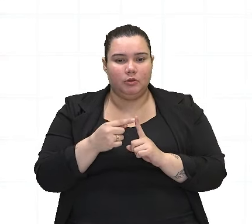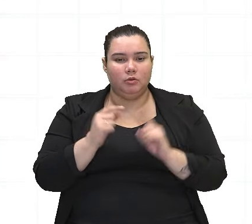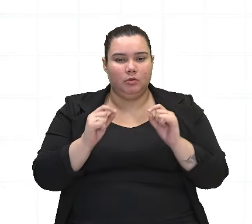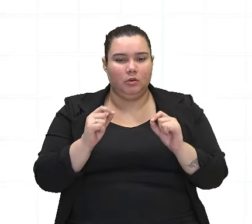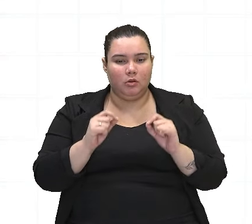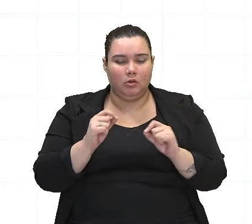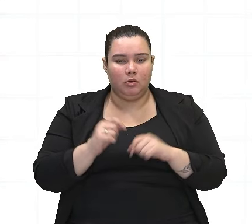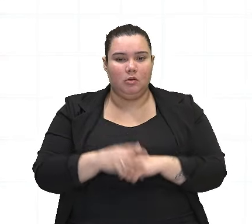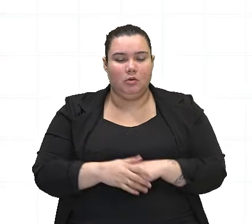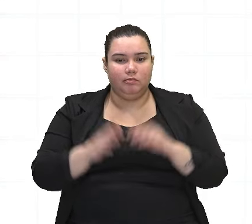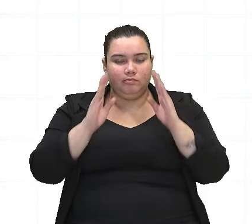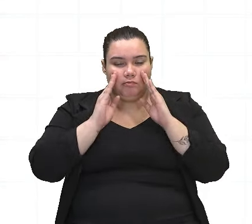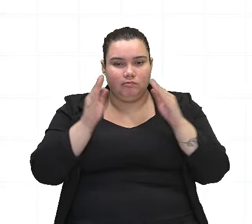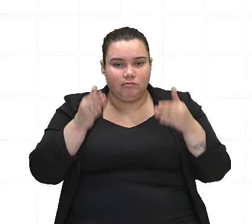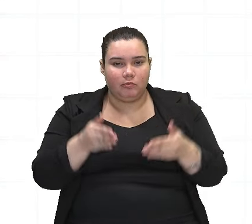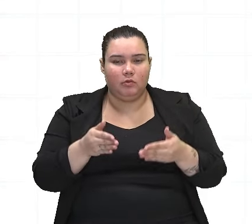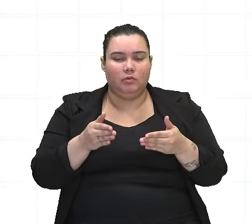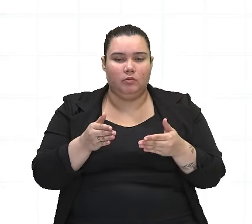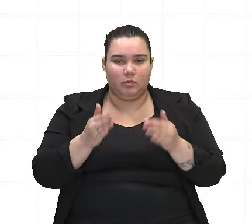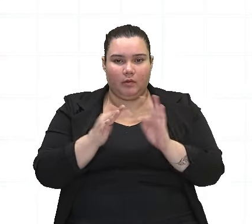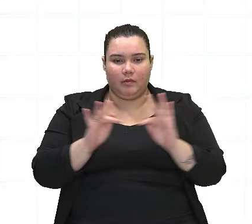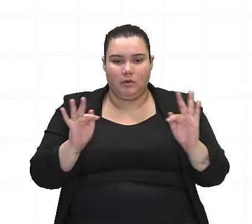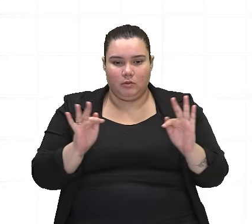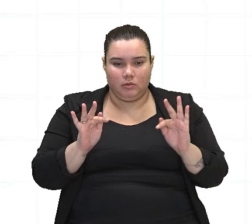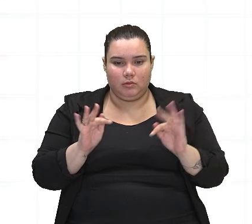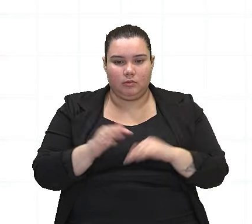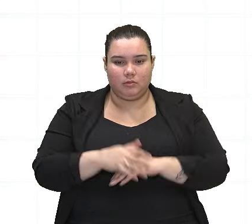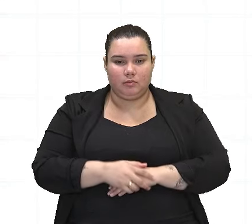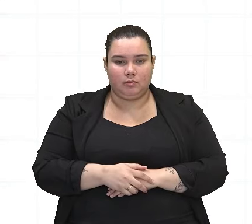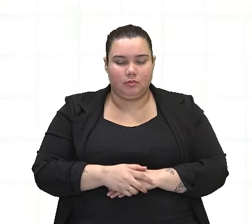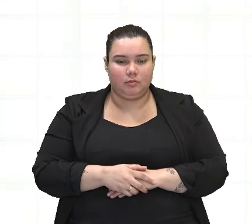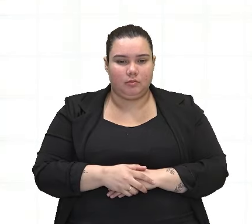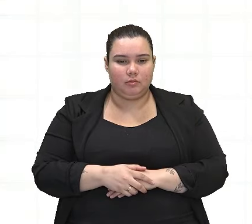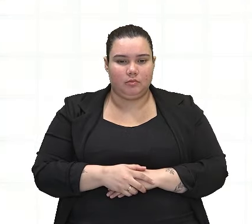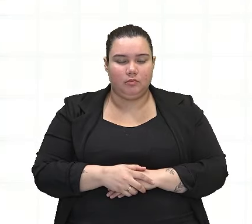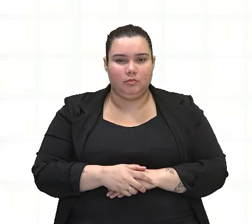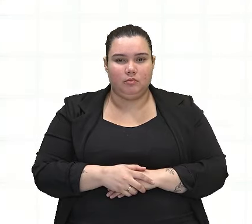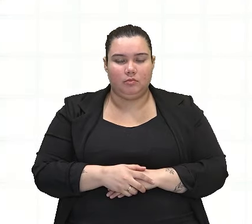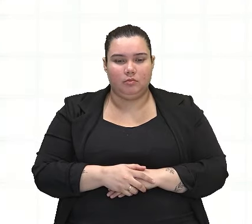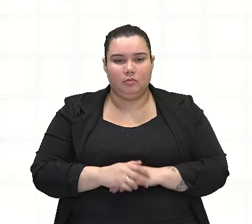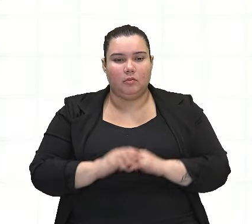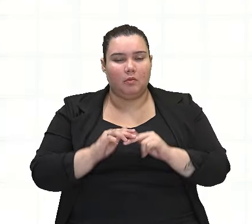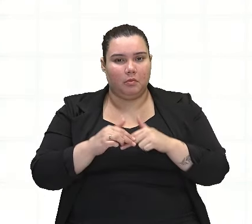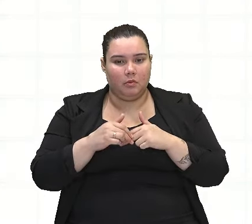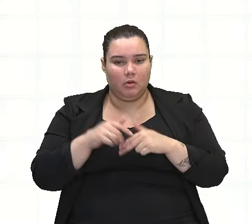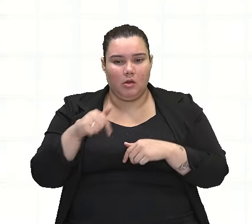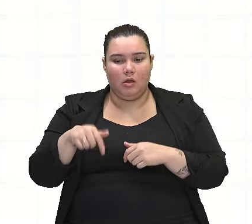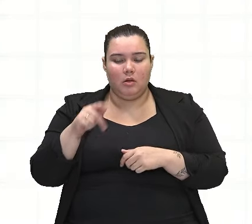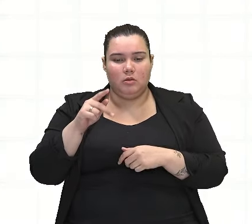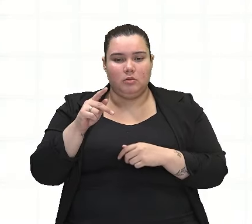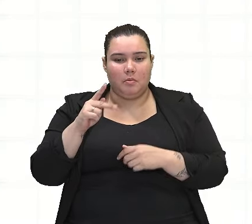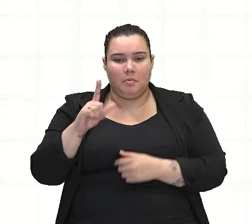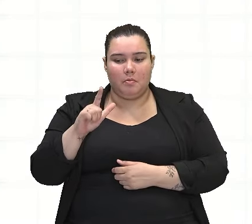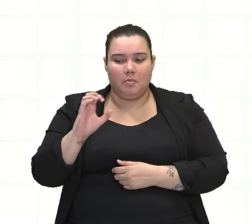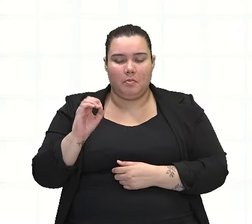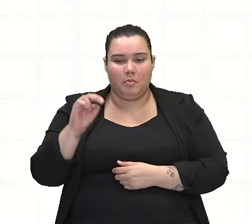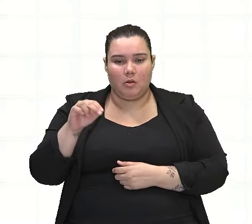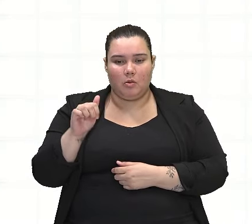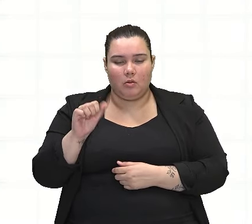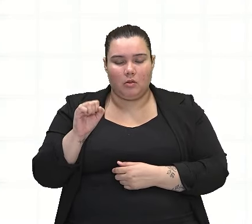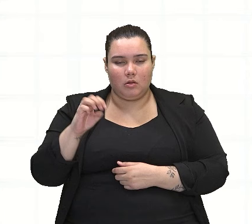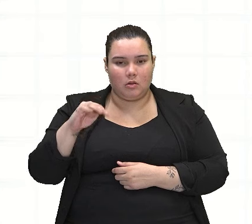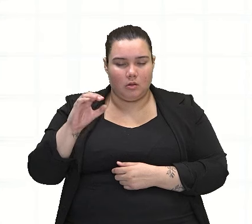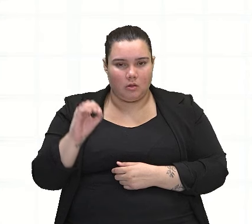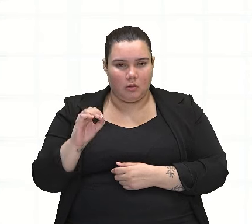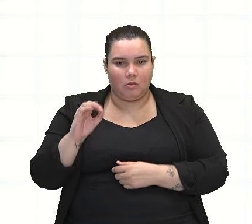ou enfatizar a expressão, certo? Então, guarda, qual é a finalidade de um pleonasmo? Qual é a finalidade de repetir